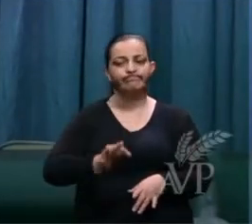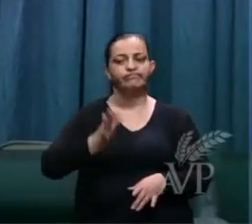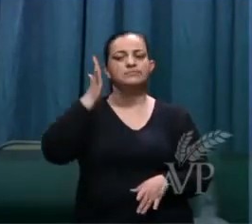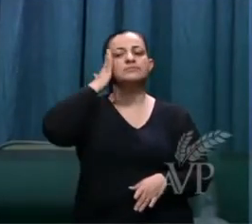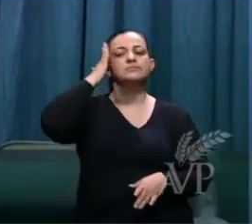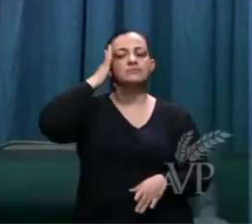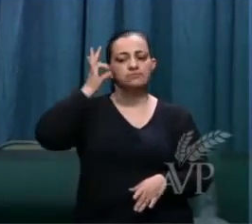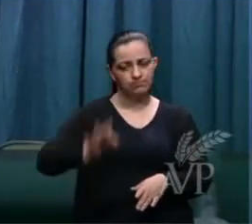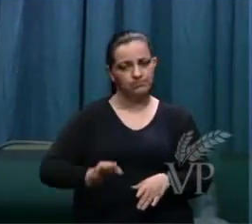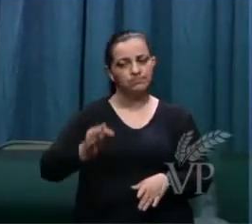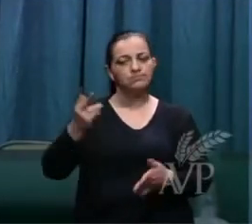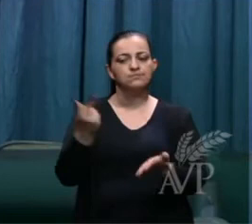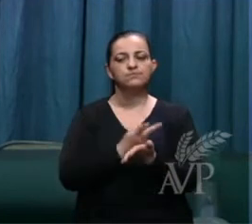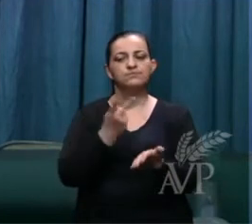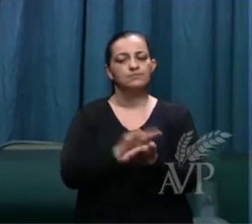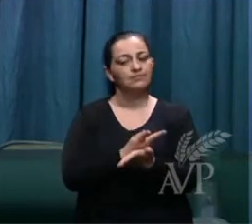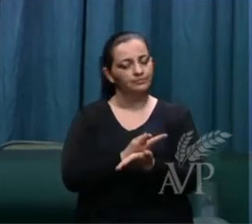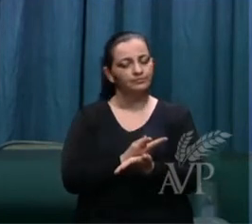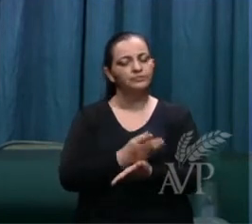errado,